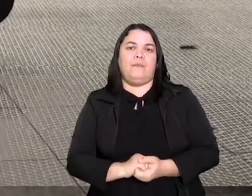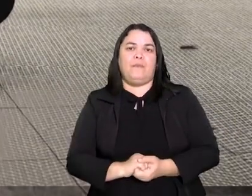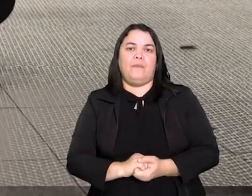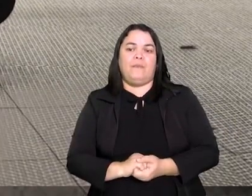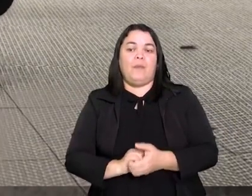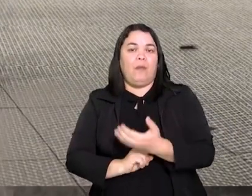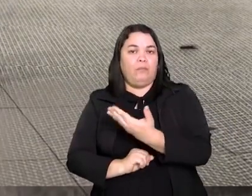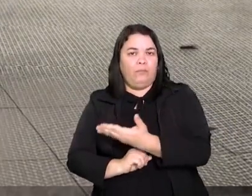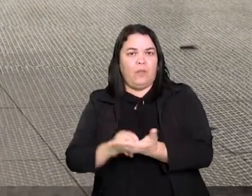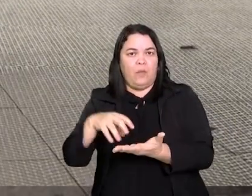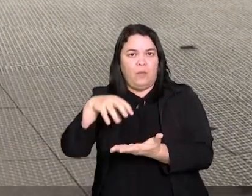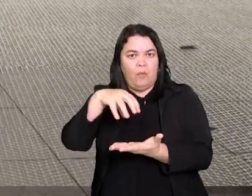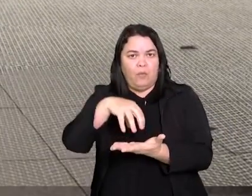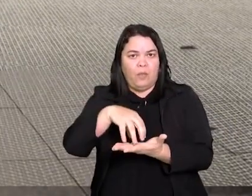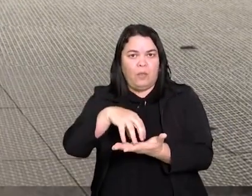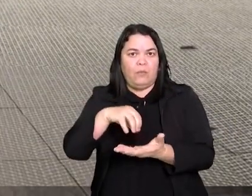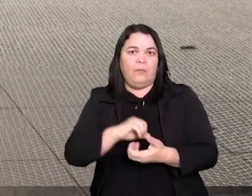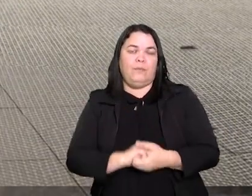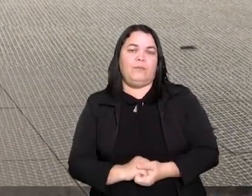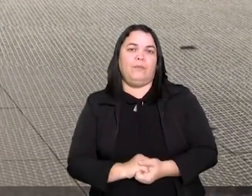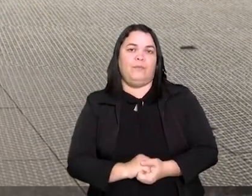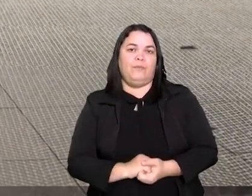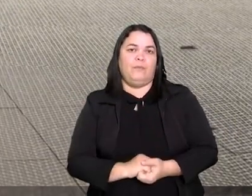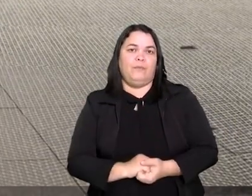e a almofada vai ficar no meio dele